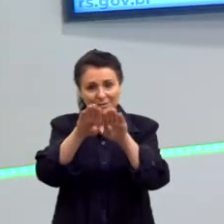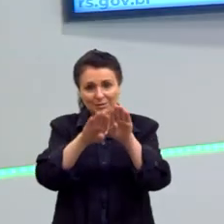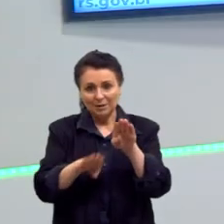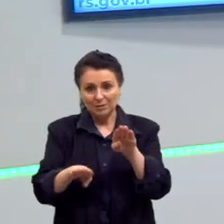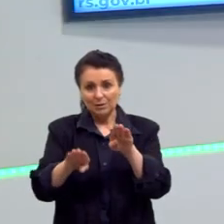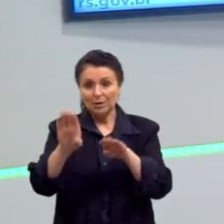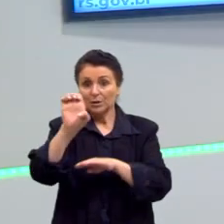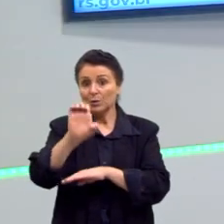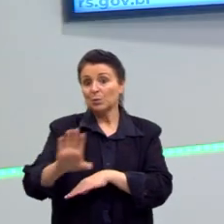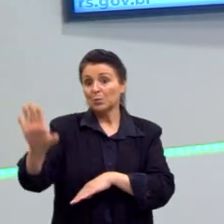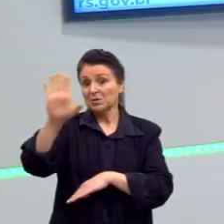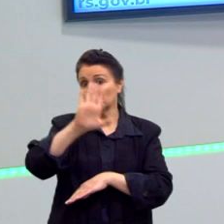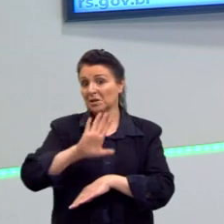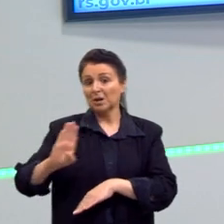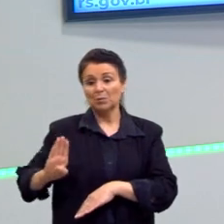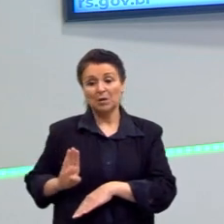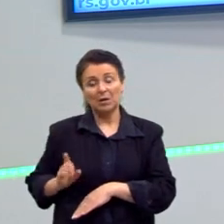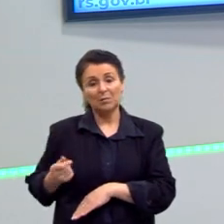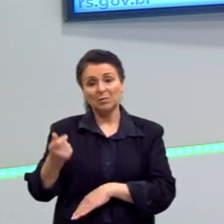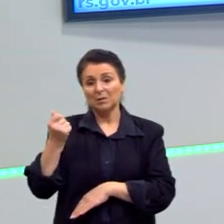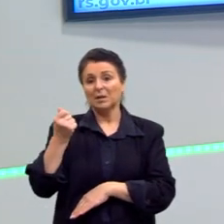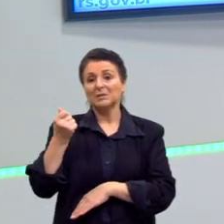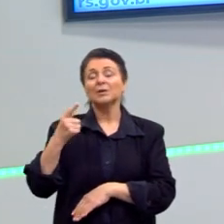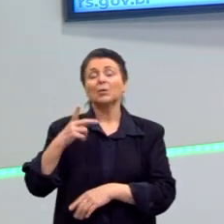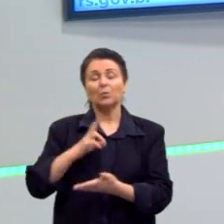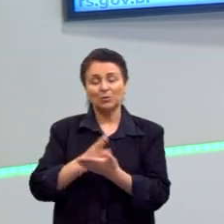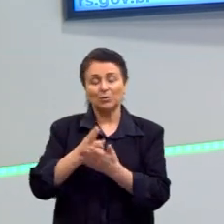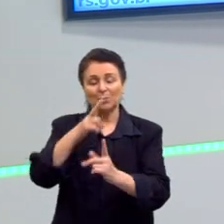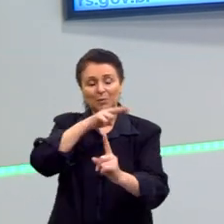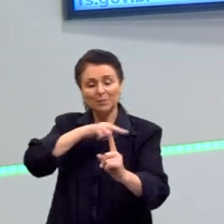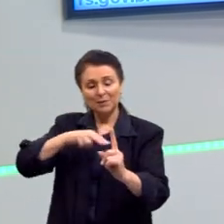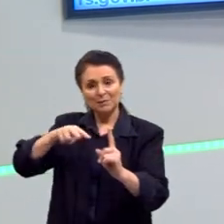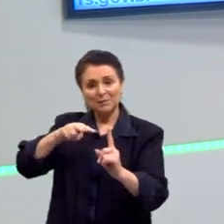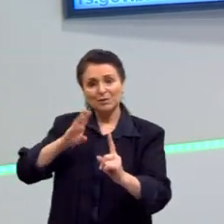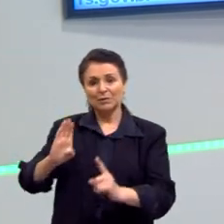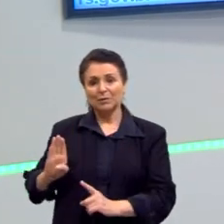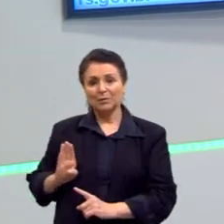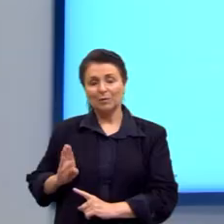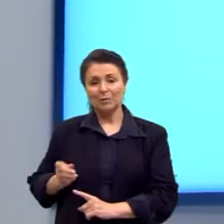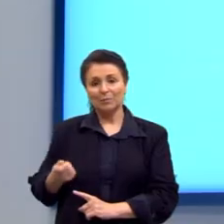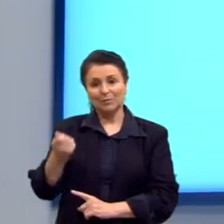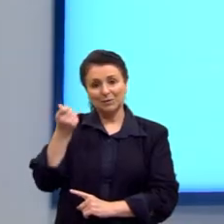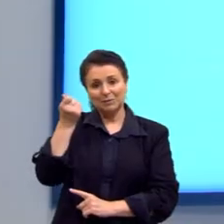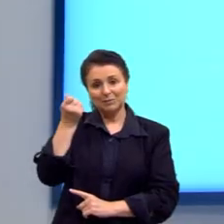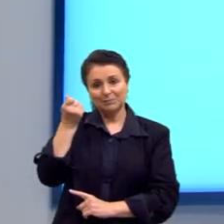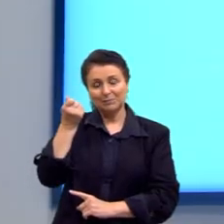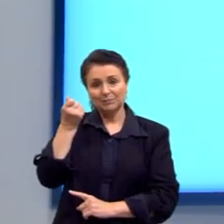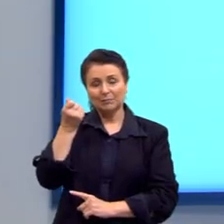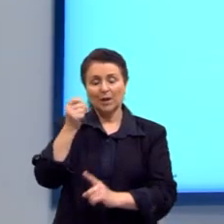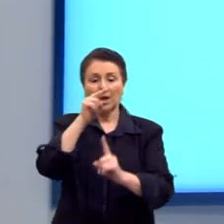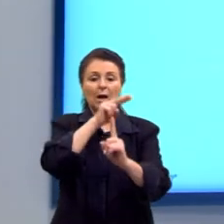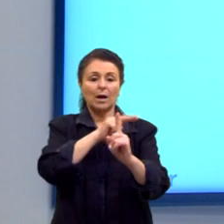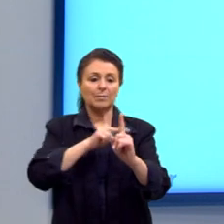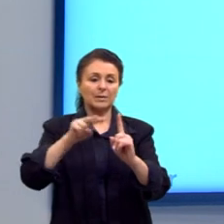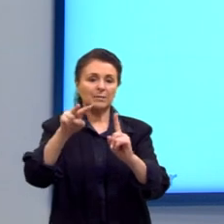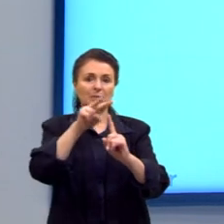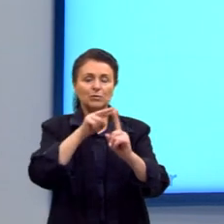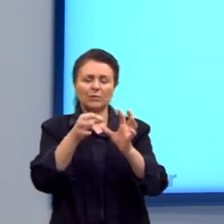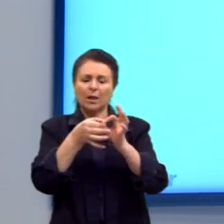é burguês, ele mantém essa perspectiva burguesa. Turma, essa perspectiva liberal,